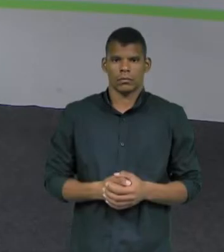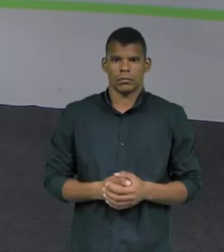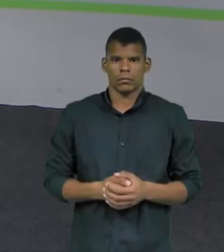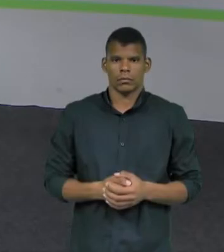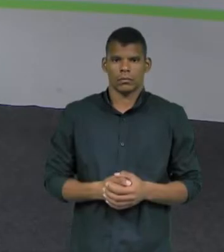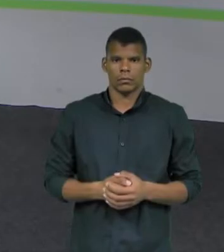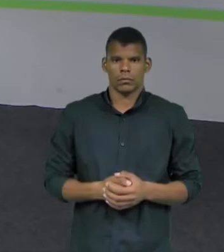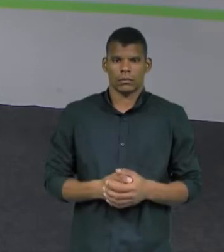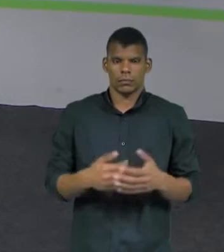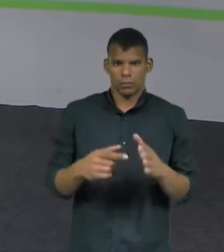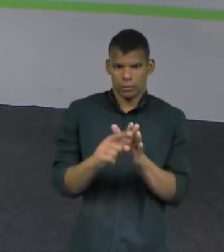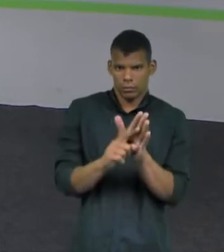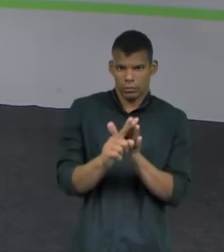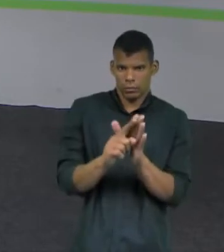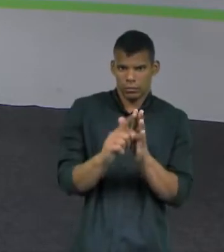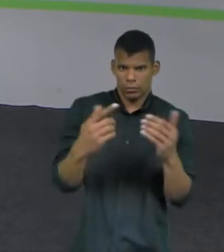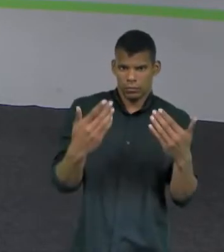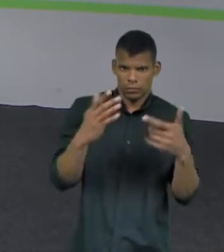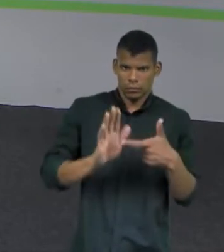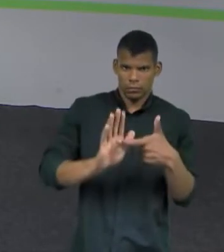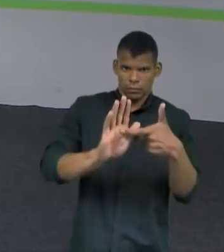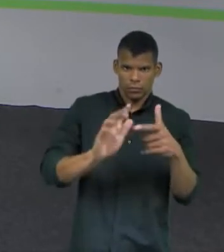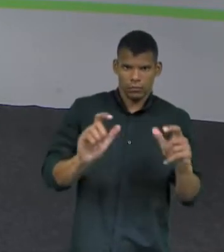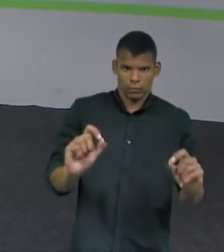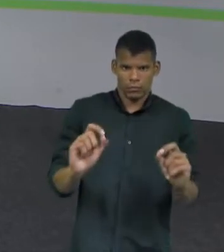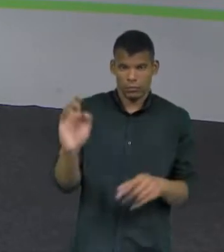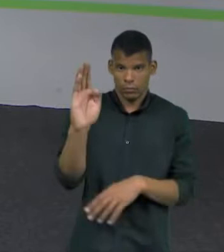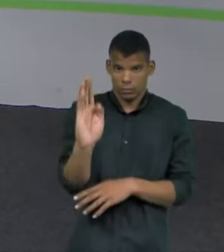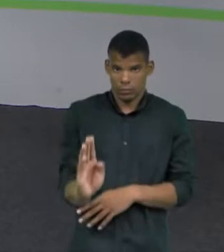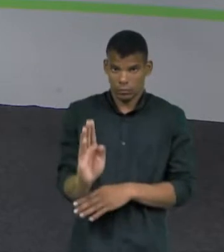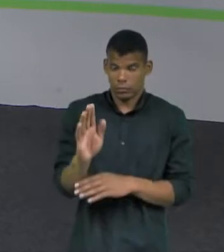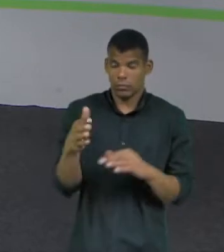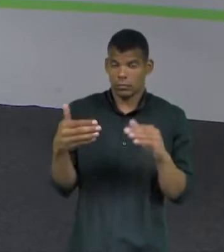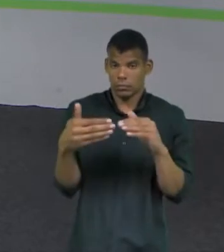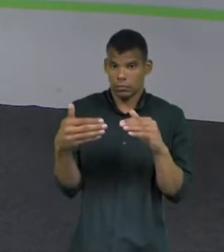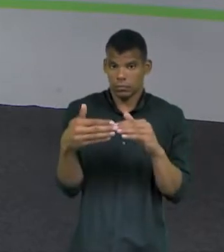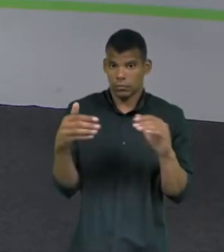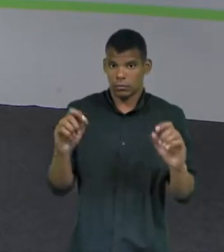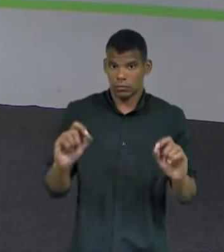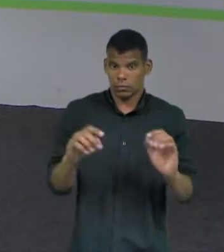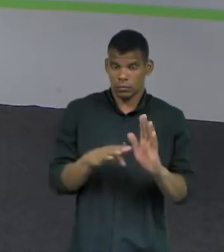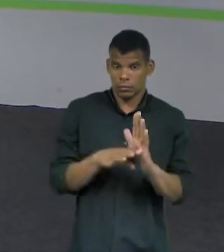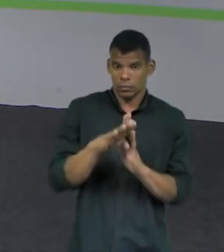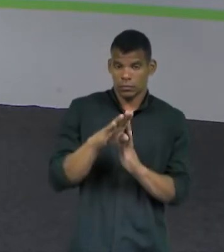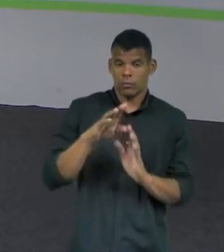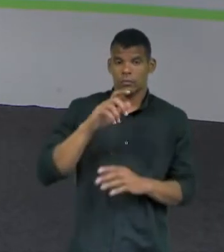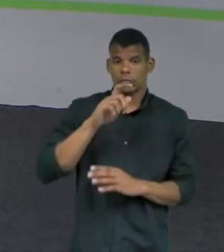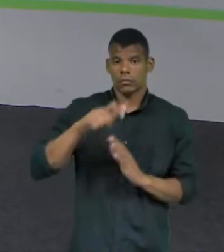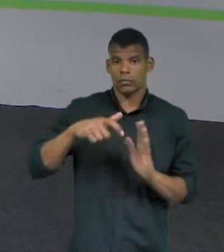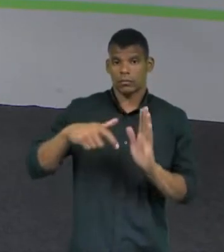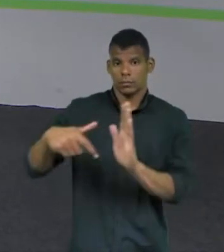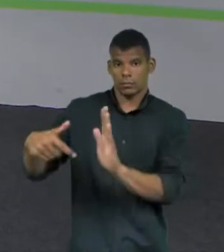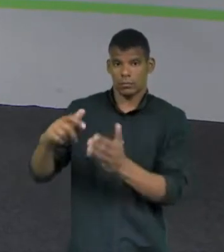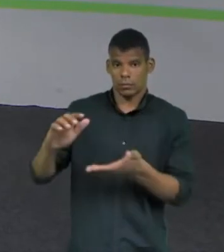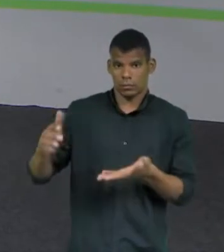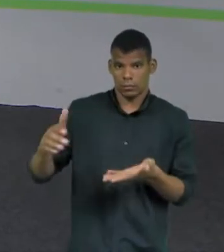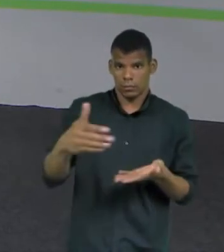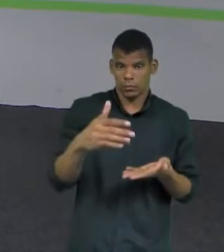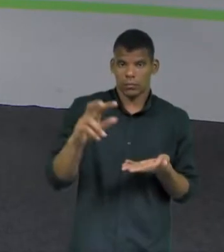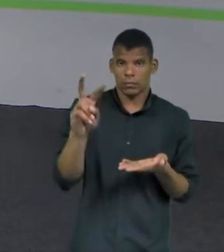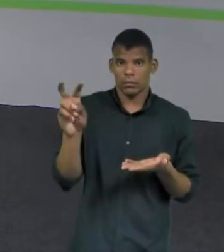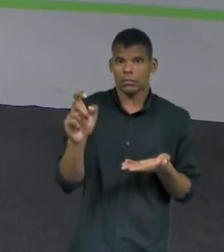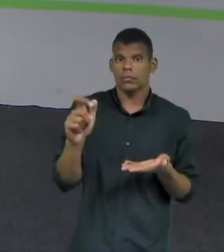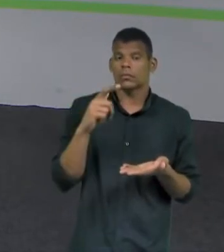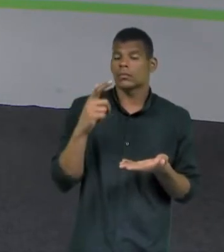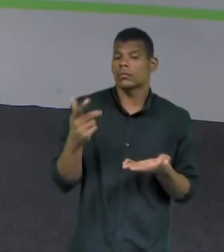Uma pesquisa mostrou que muitos brasileiros concordam com o aumento dos impostos sobre os mais ricos